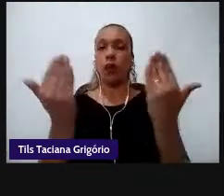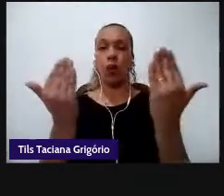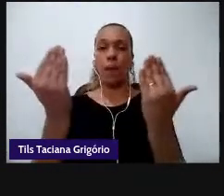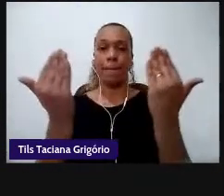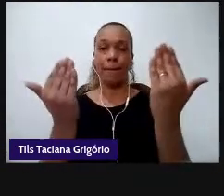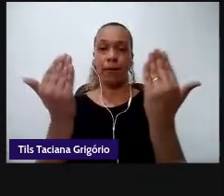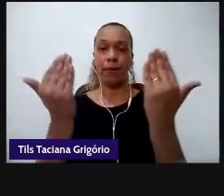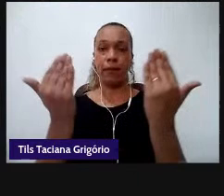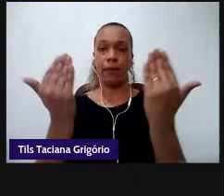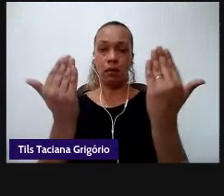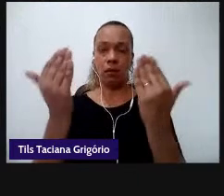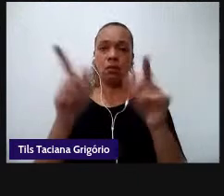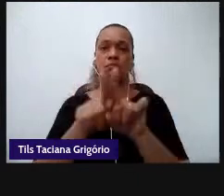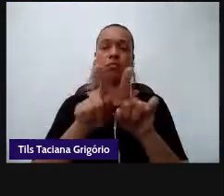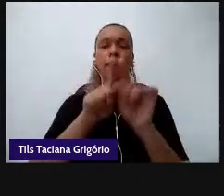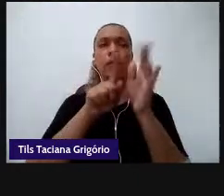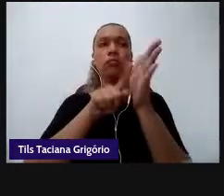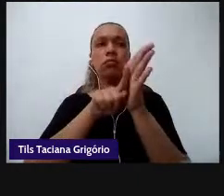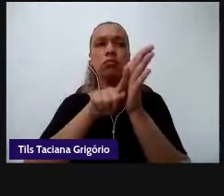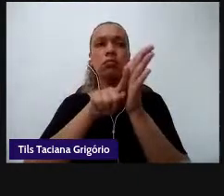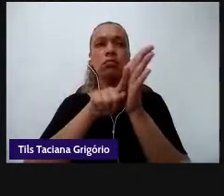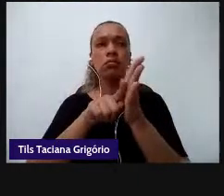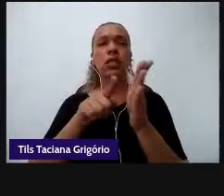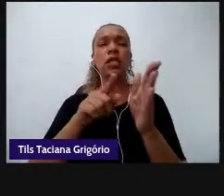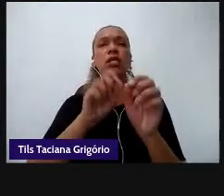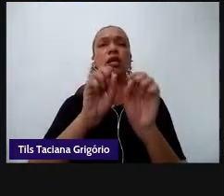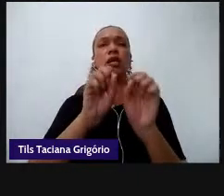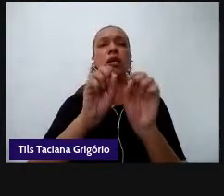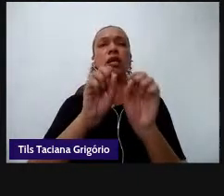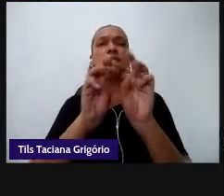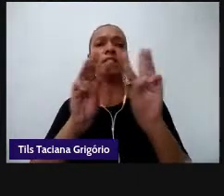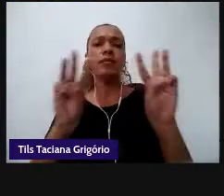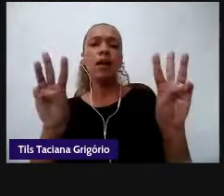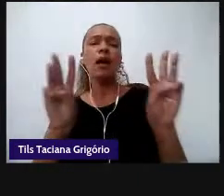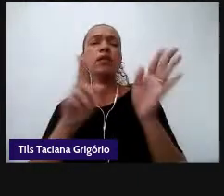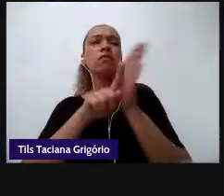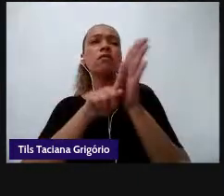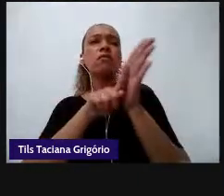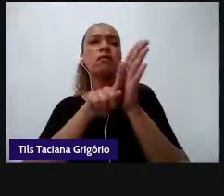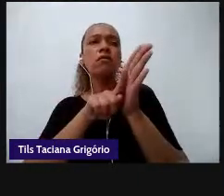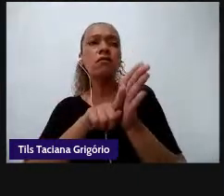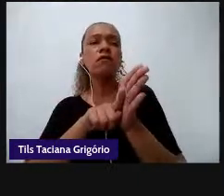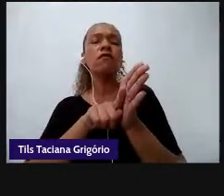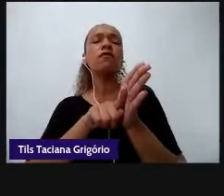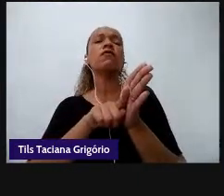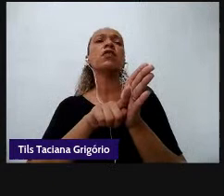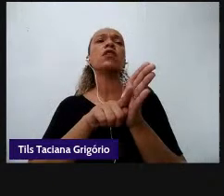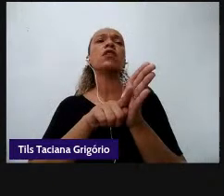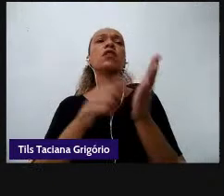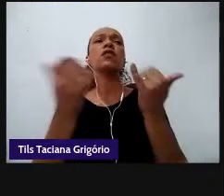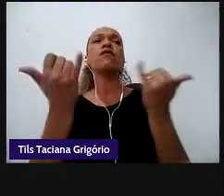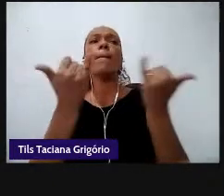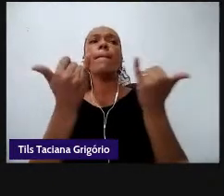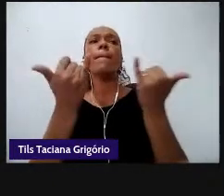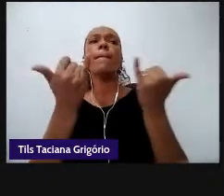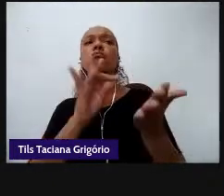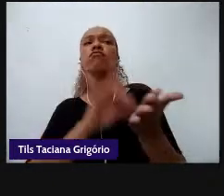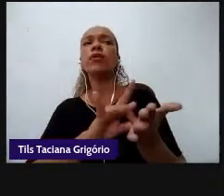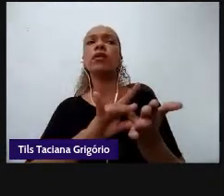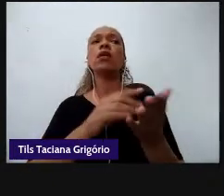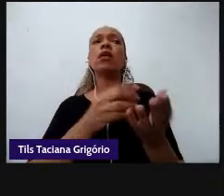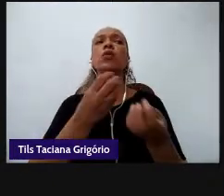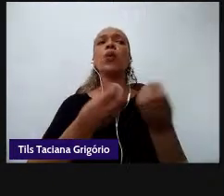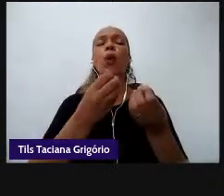consultar ferramentas sites checar as informações checar a veracidade de informações combater